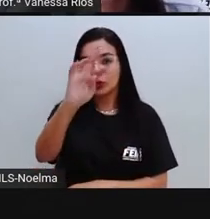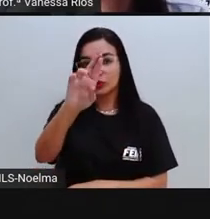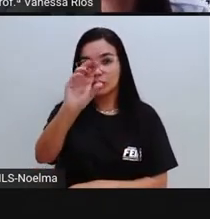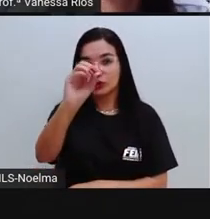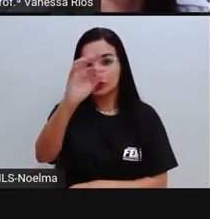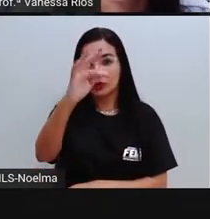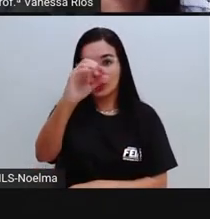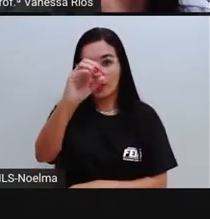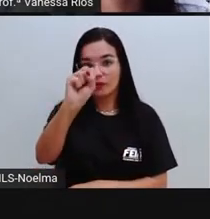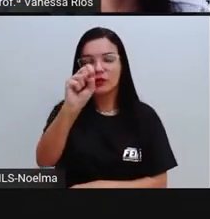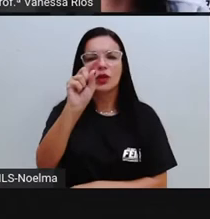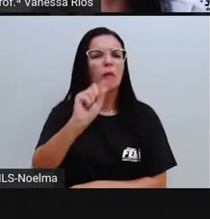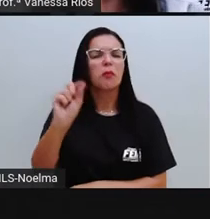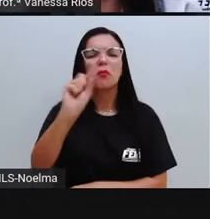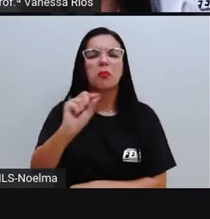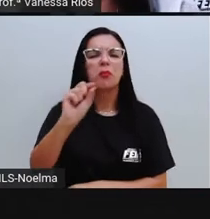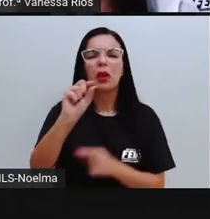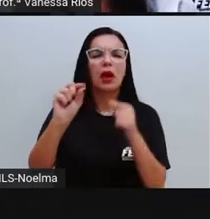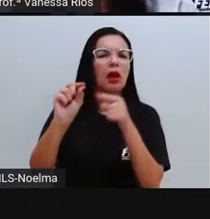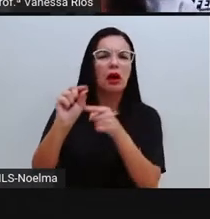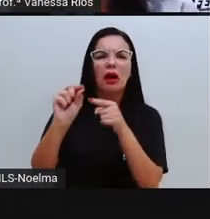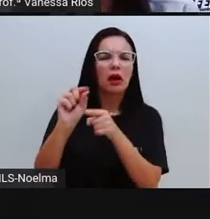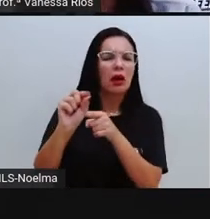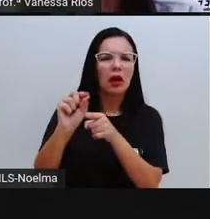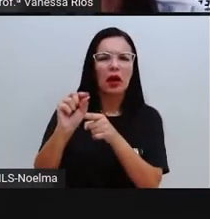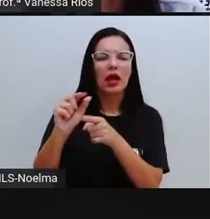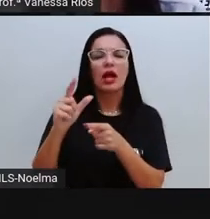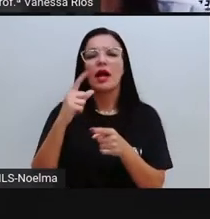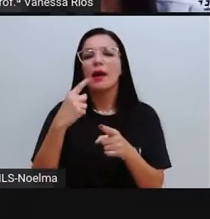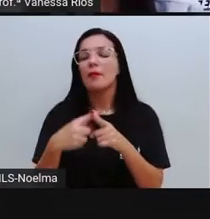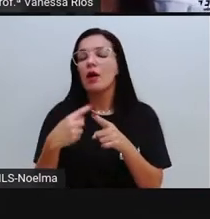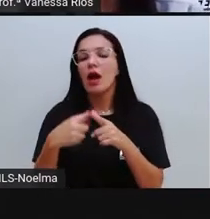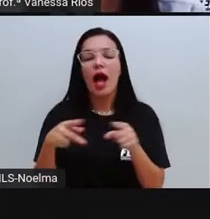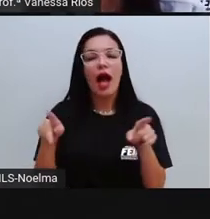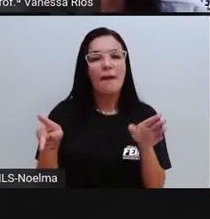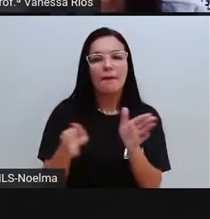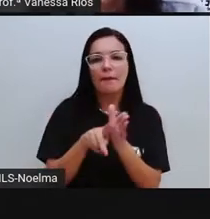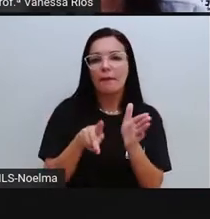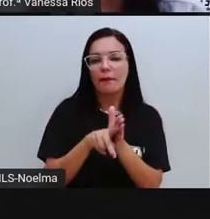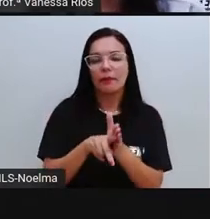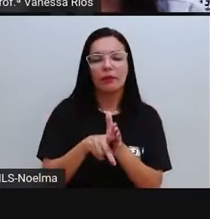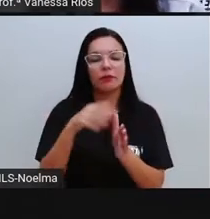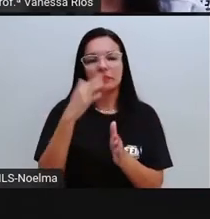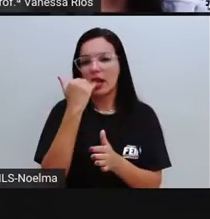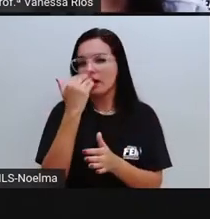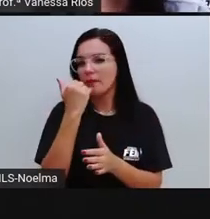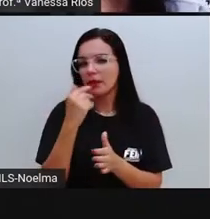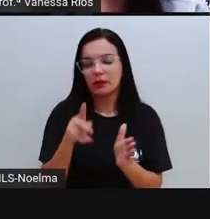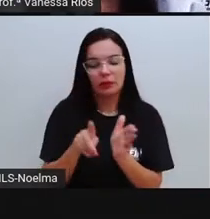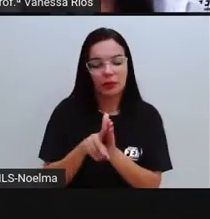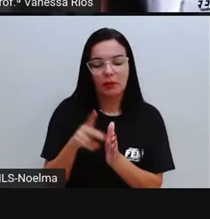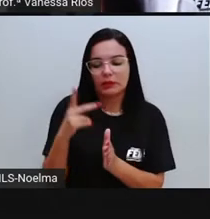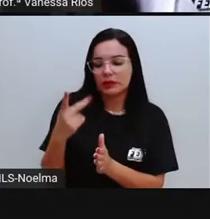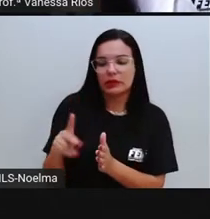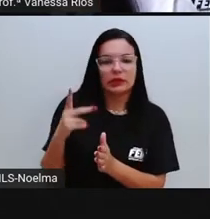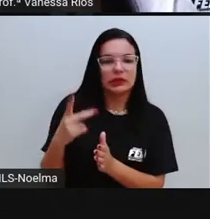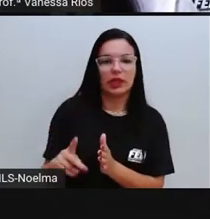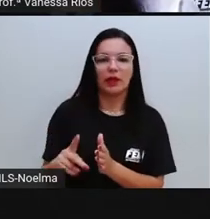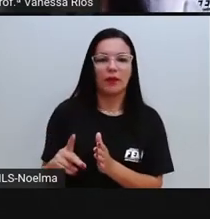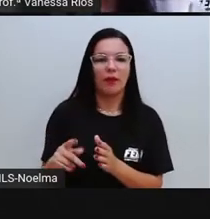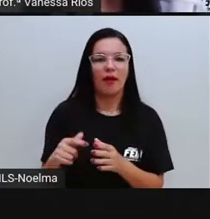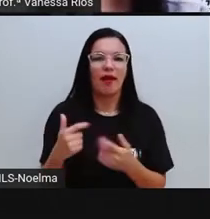Elas não são como a gente que precisa dos alimentos aí alheios a nós, por fora. Nós precisamos